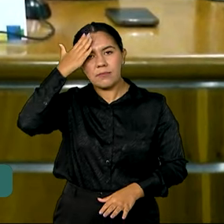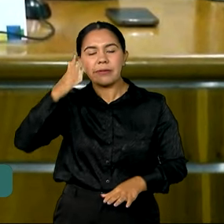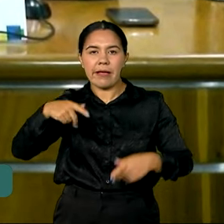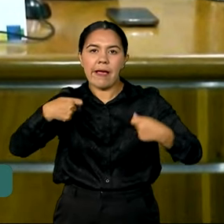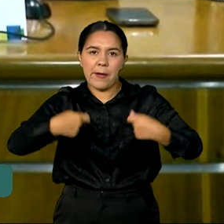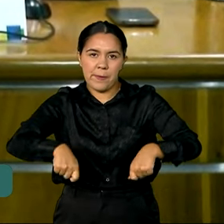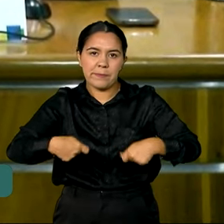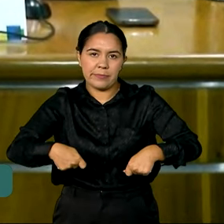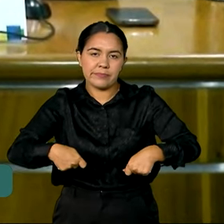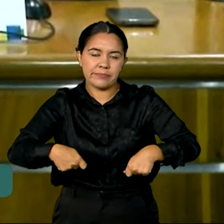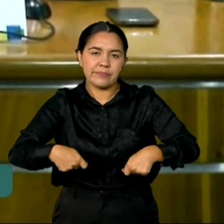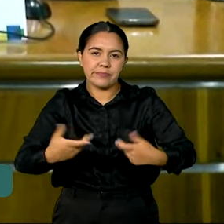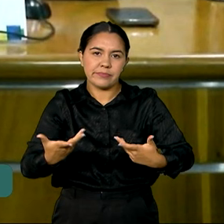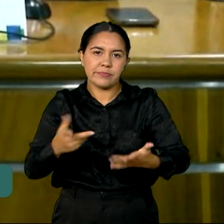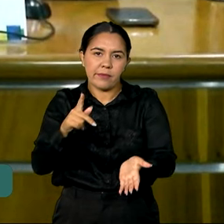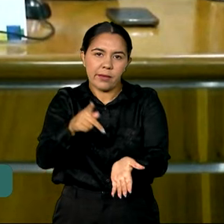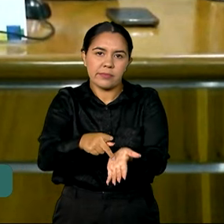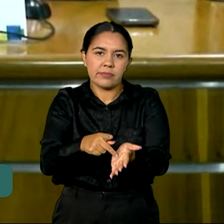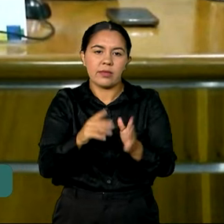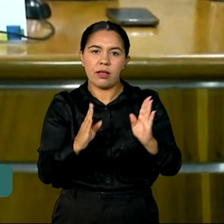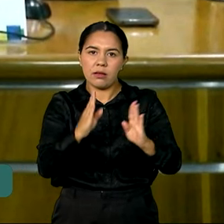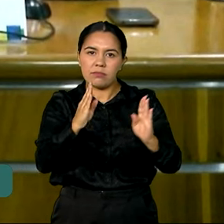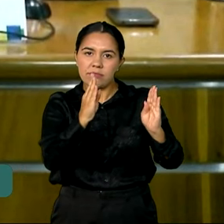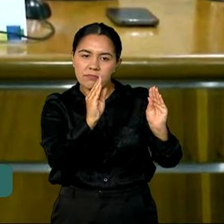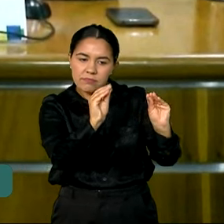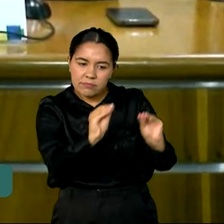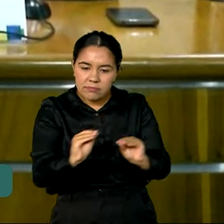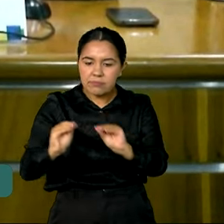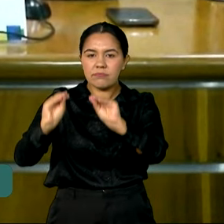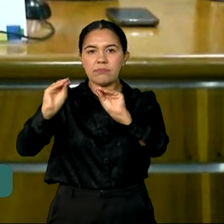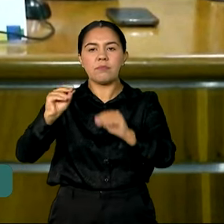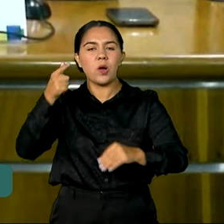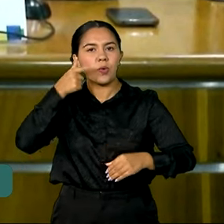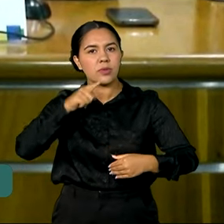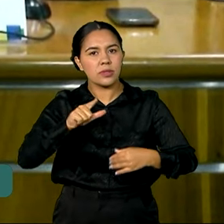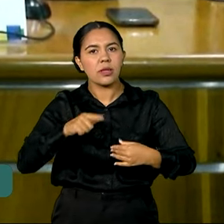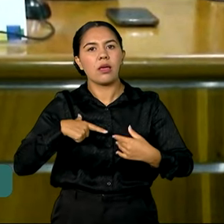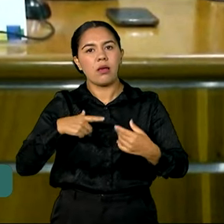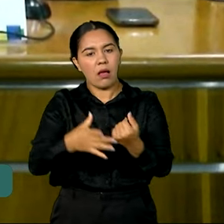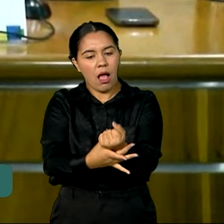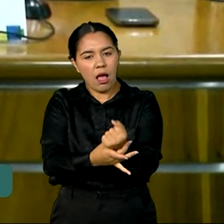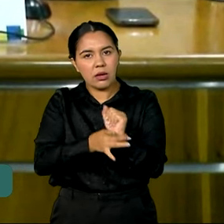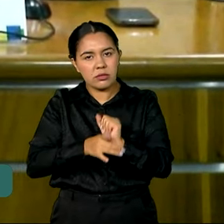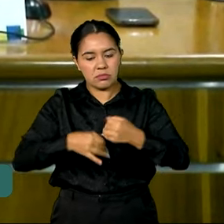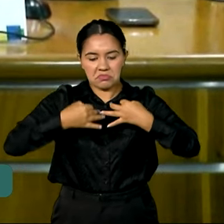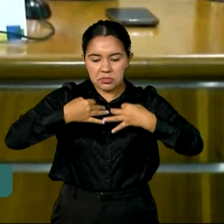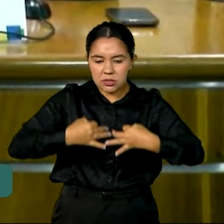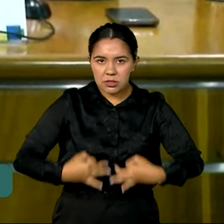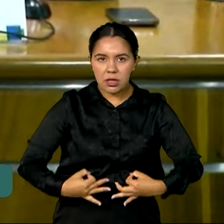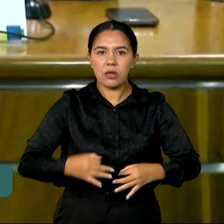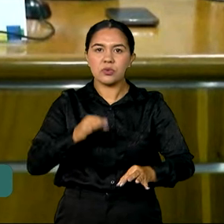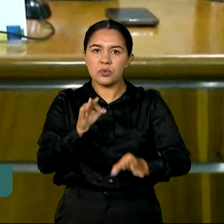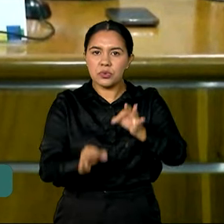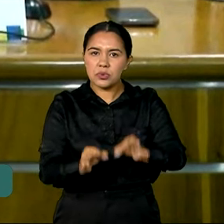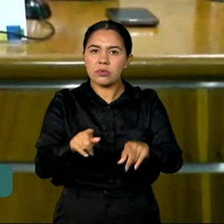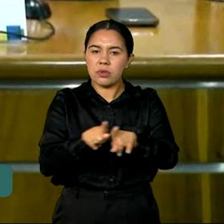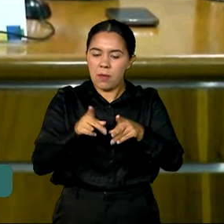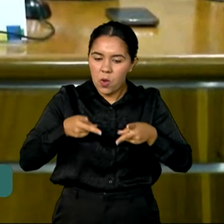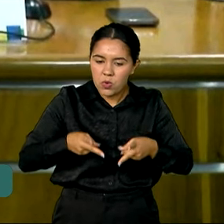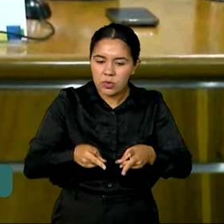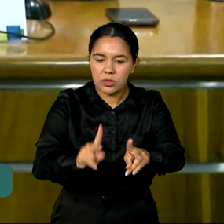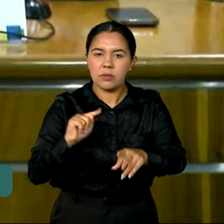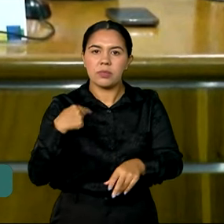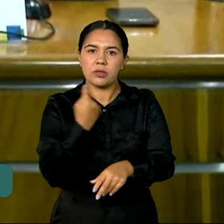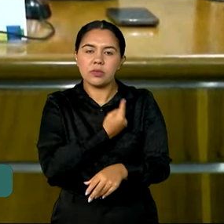avançarmos para garantir a integridade, a segurança jurídica, a continuidade e chegarmos a bom termo no